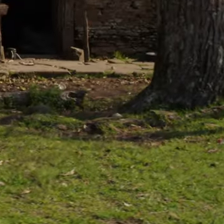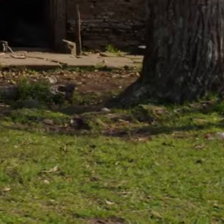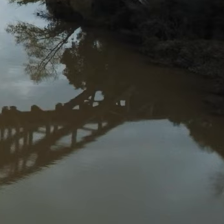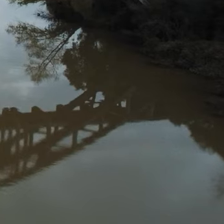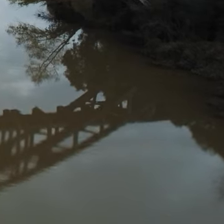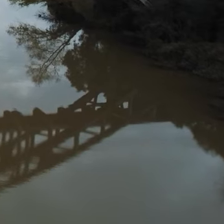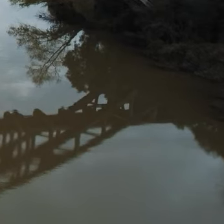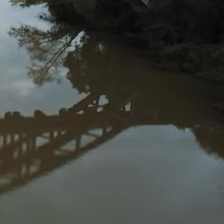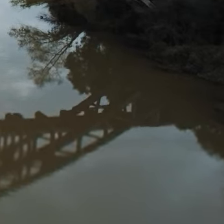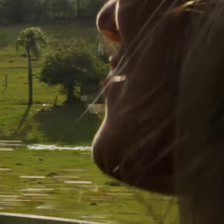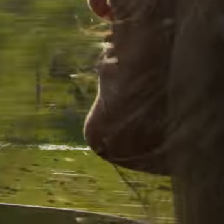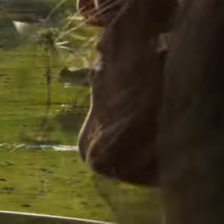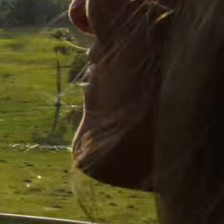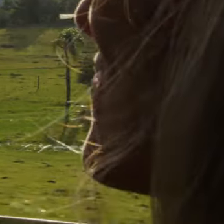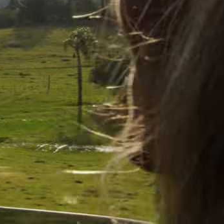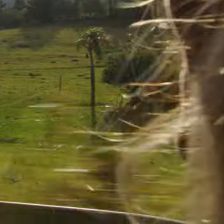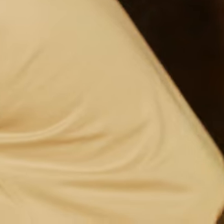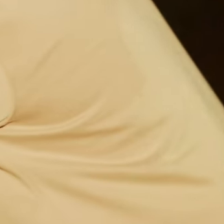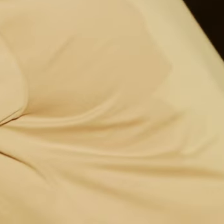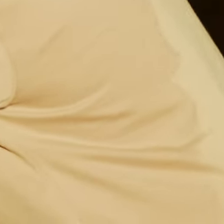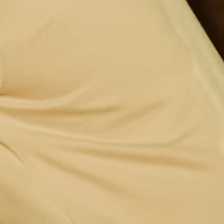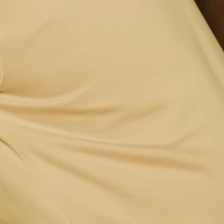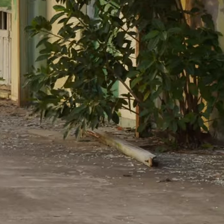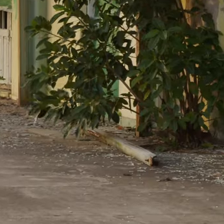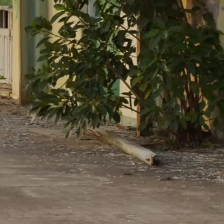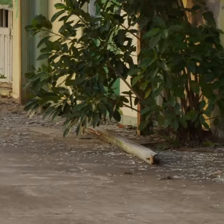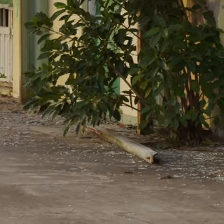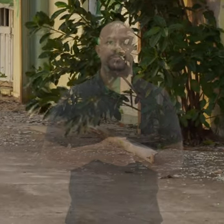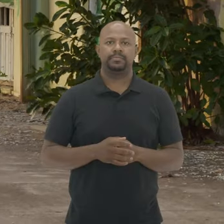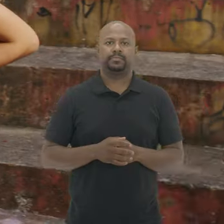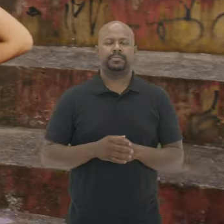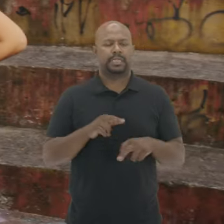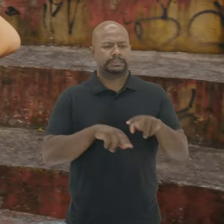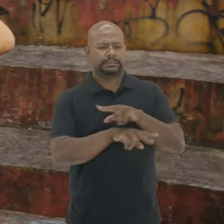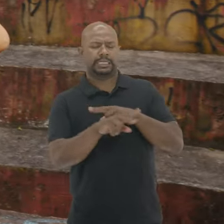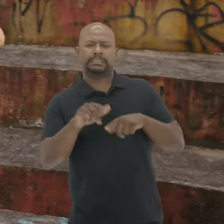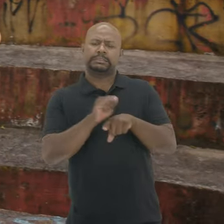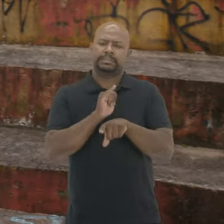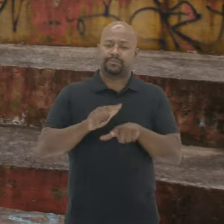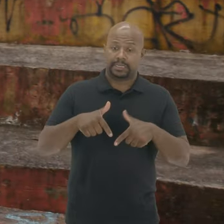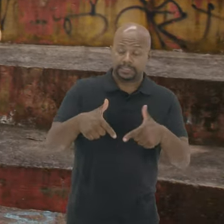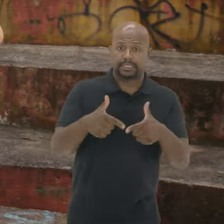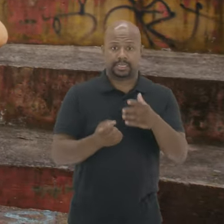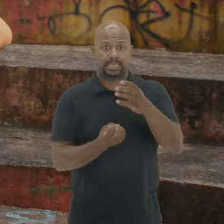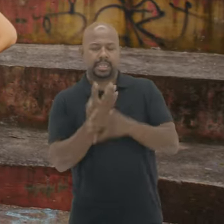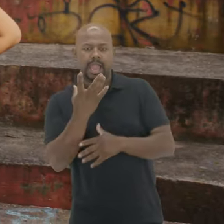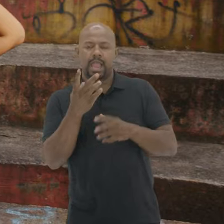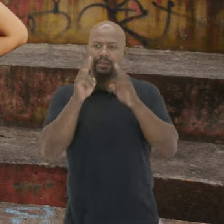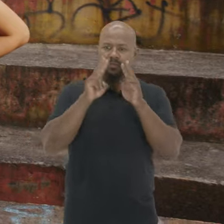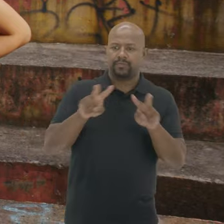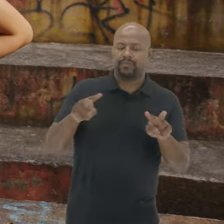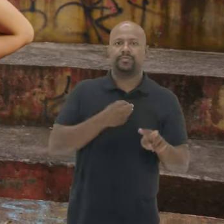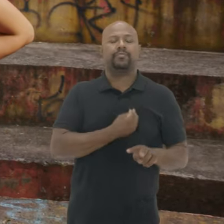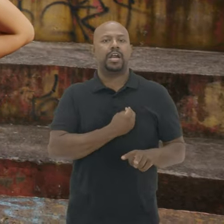Por do sol, casa em ruínas, uma ponte antiga Uma mulher sorri para a câmera Em letras brancas, Manu, jornalista Diferentes modos de fazer, criar,